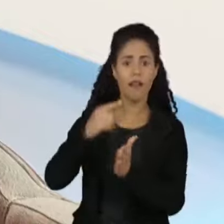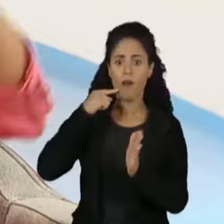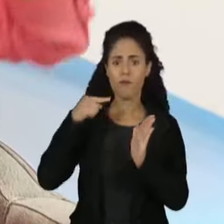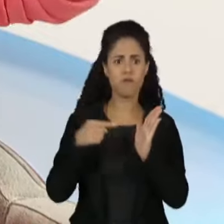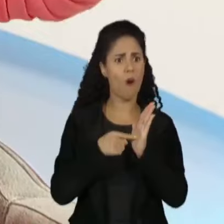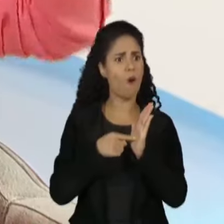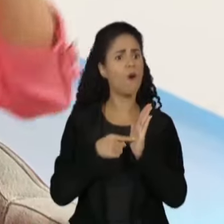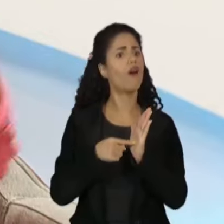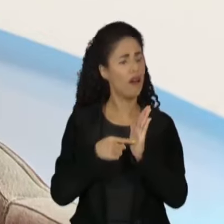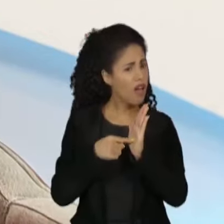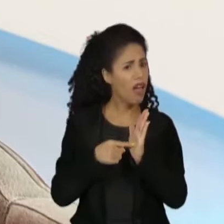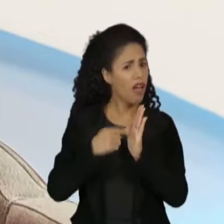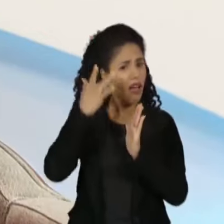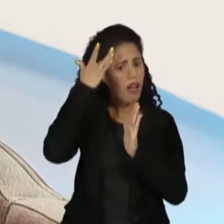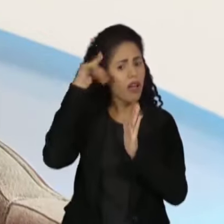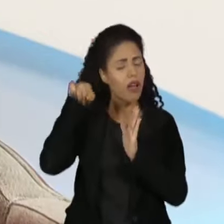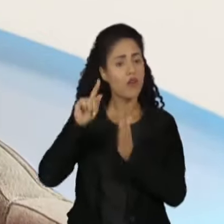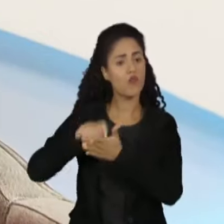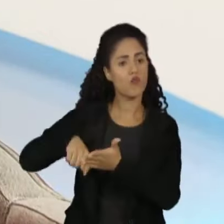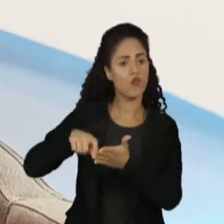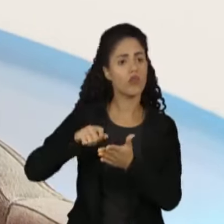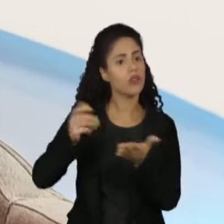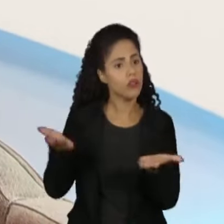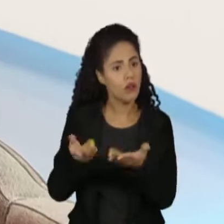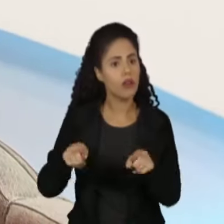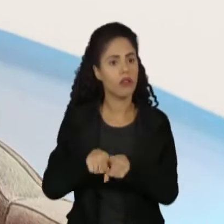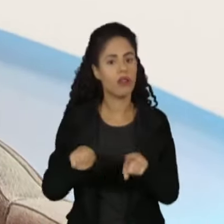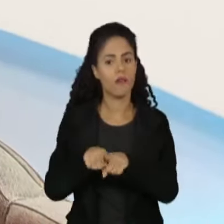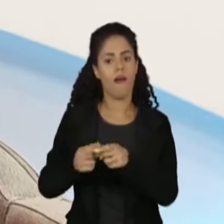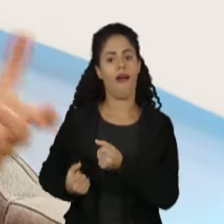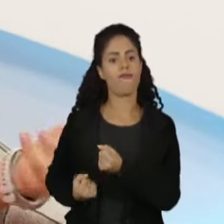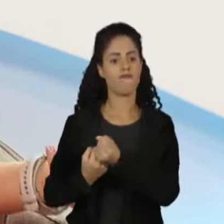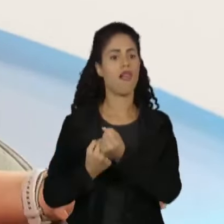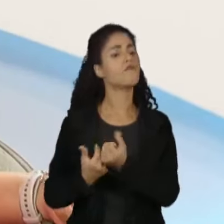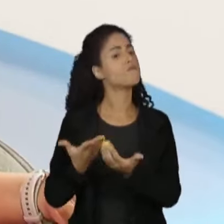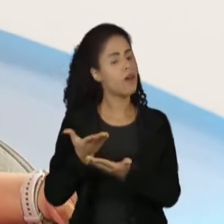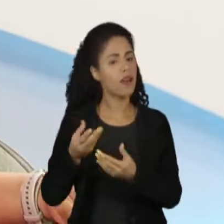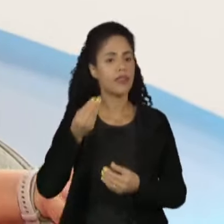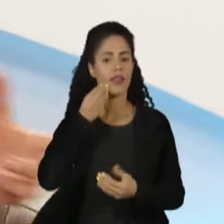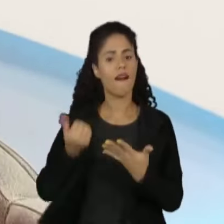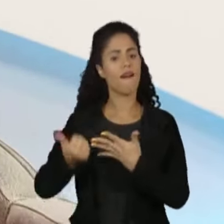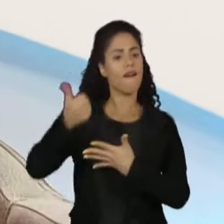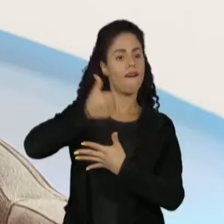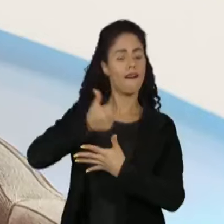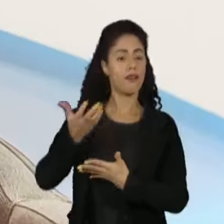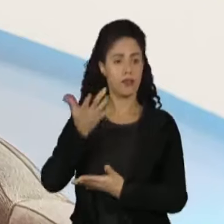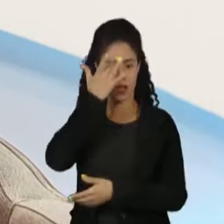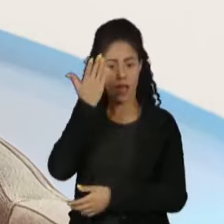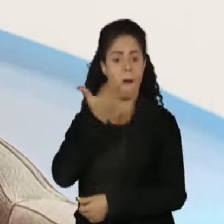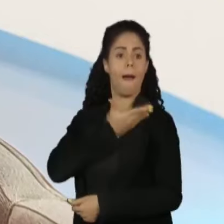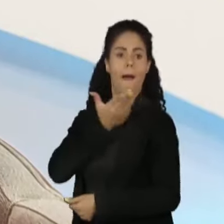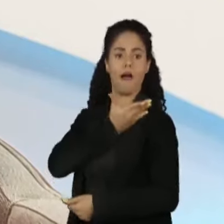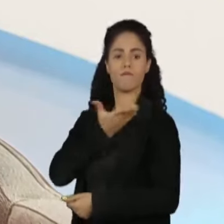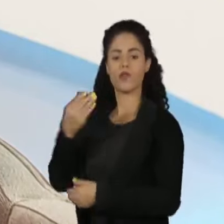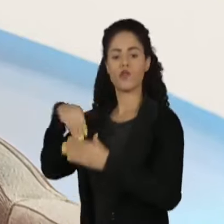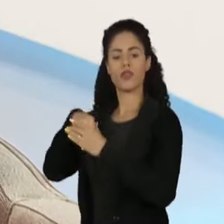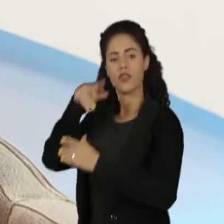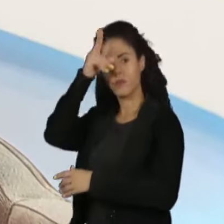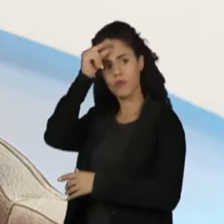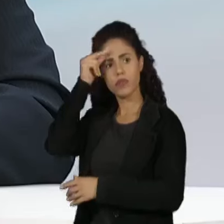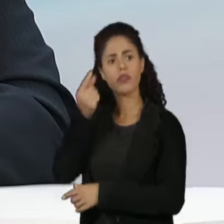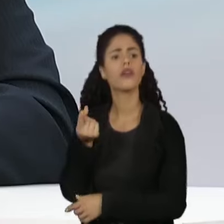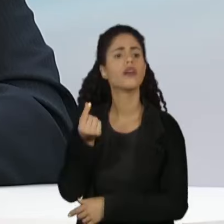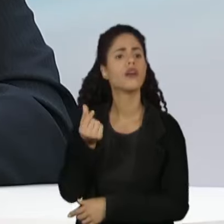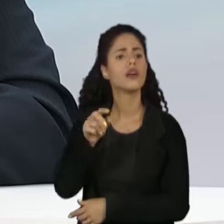absurdas de que esse contrato foi firmado para favorecer o amigo de não sei quem na prefeitura. E aí, quando a gente olha para a ponta, para onde